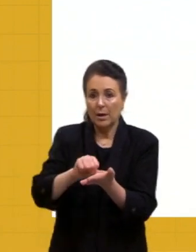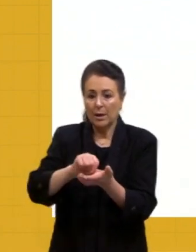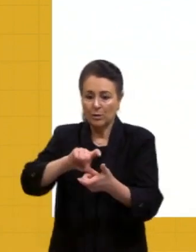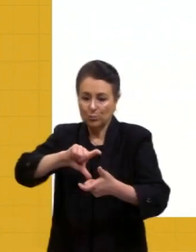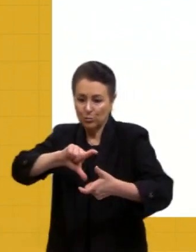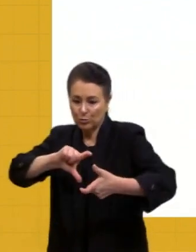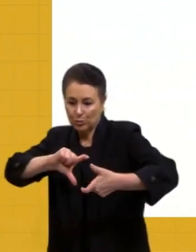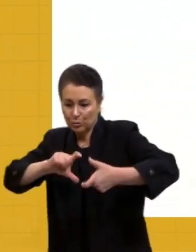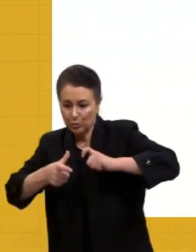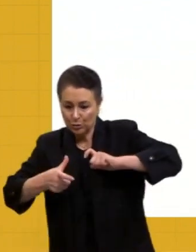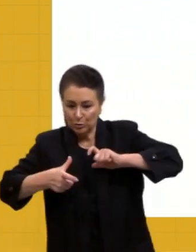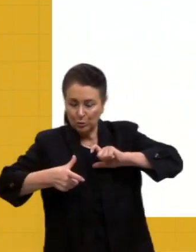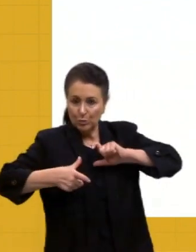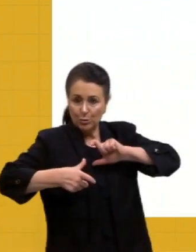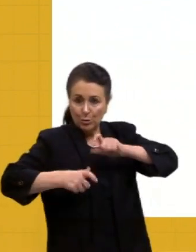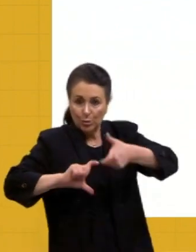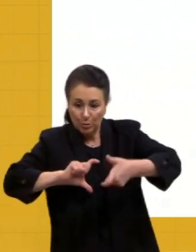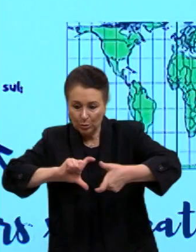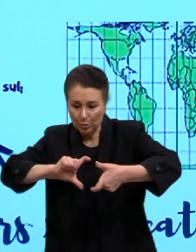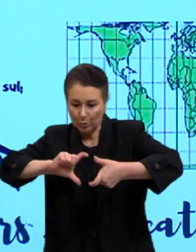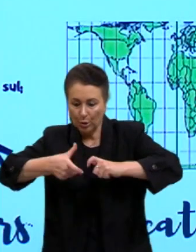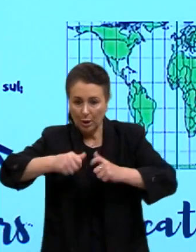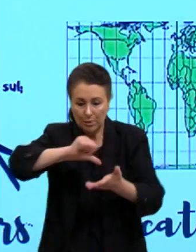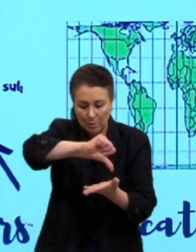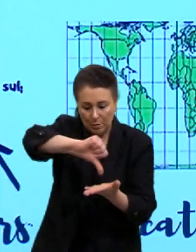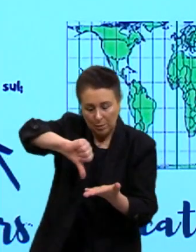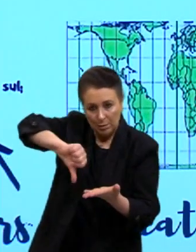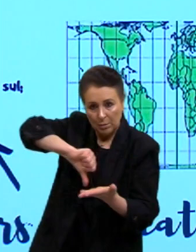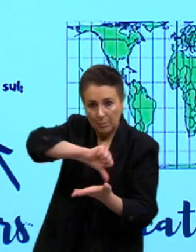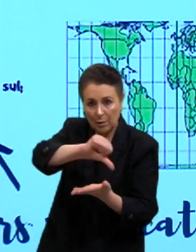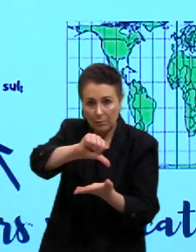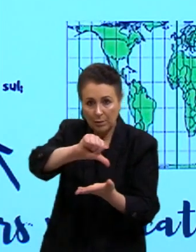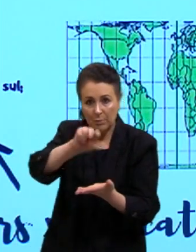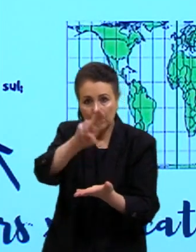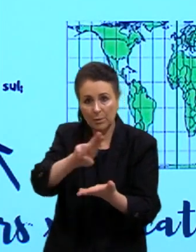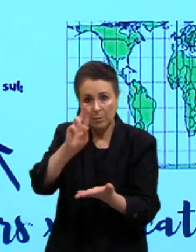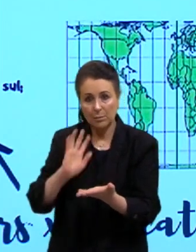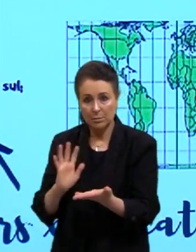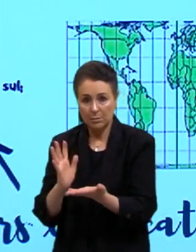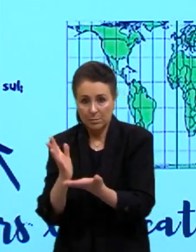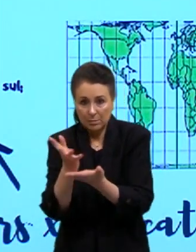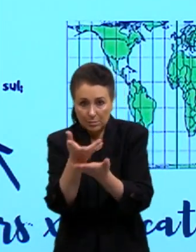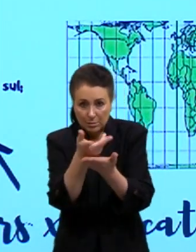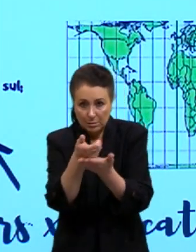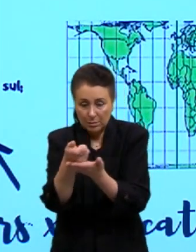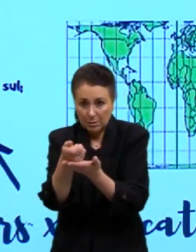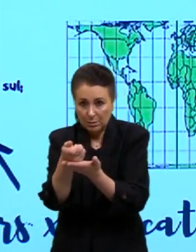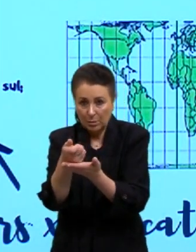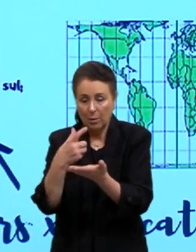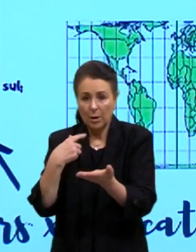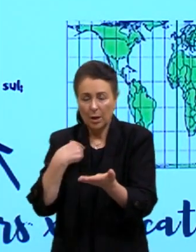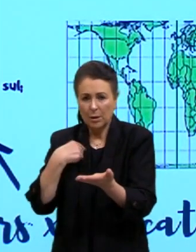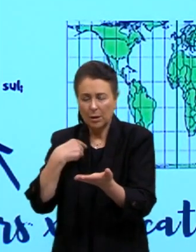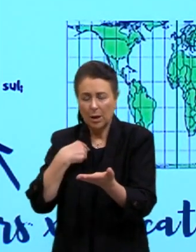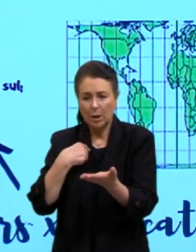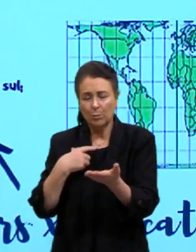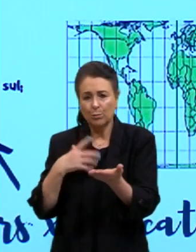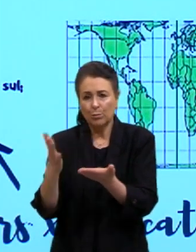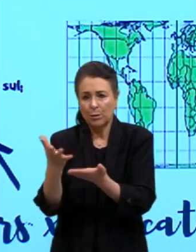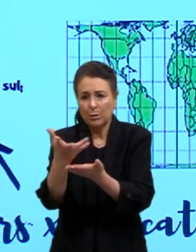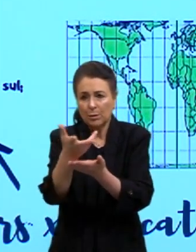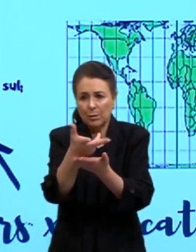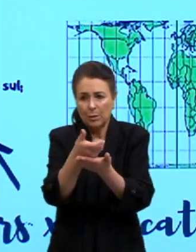o mapa para poder colocar um dado. Aqui está um dado sobre Covid, por exemplo, né, na época era,